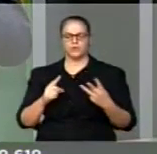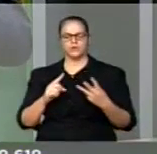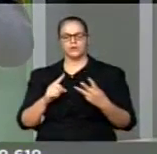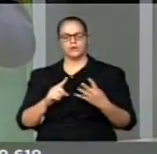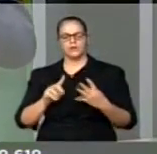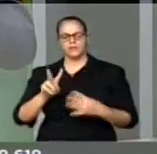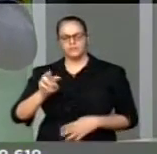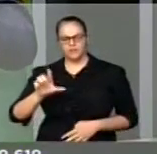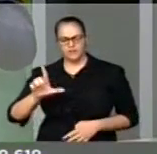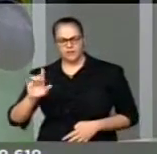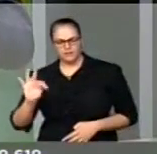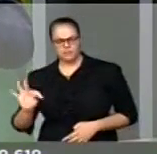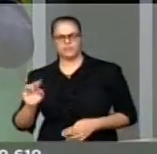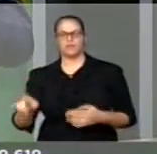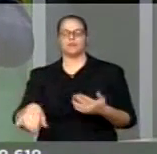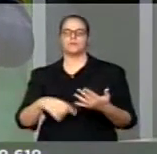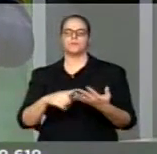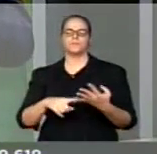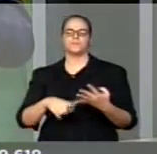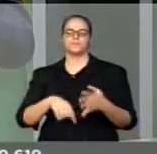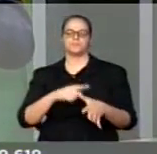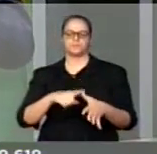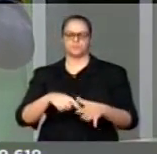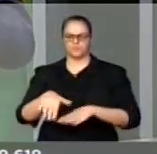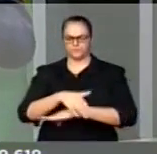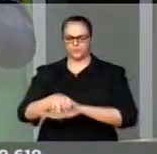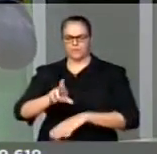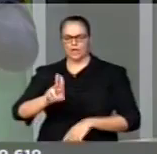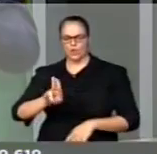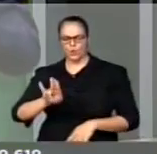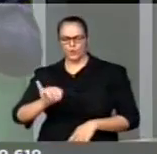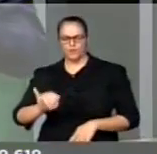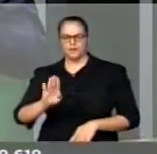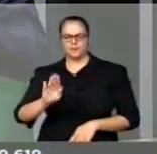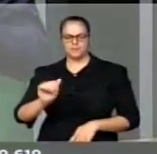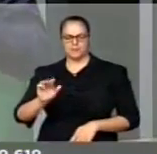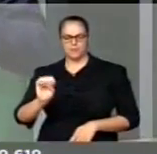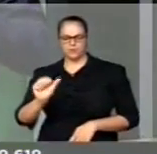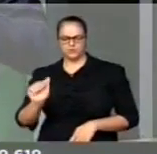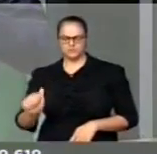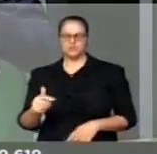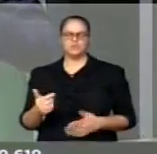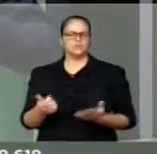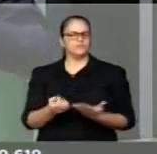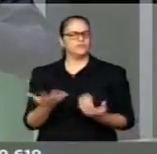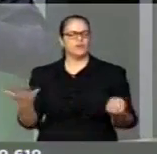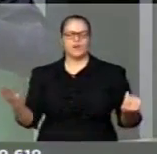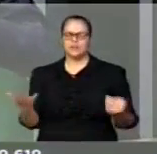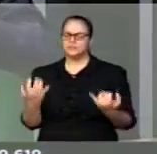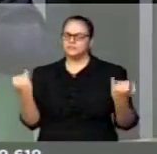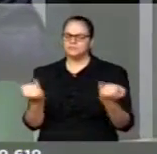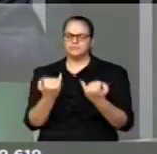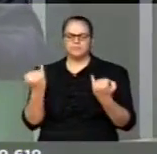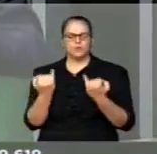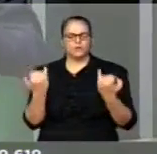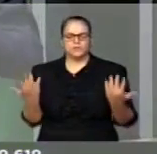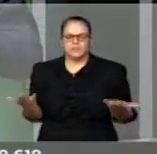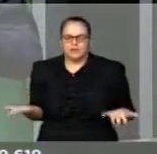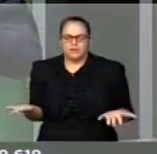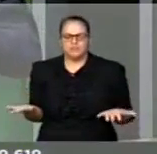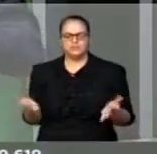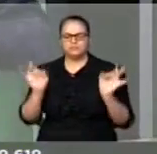VLT, a Avenida da Rui Barbosa, certas obras que são de fundamentais importâncias que estão lá